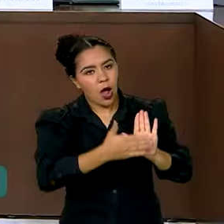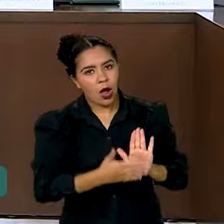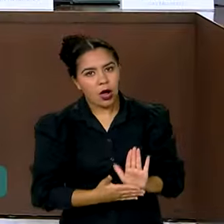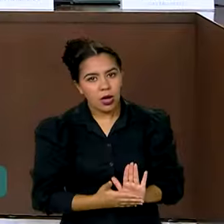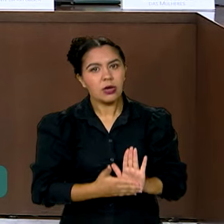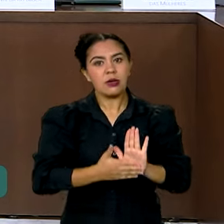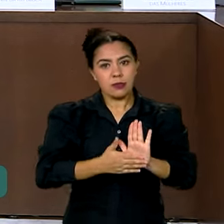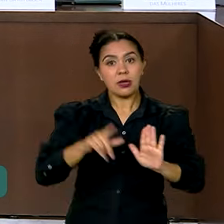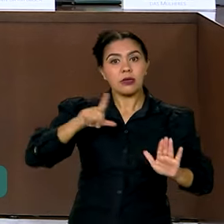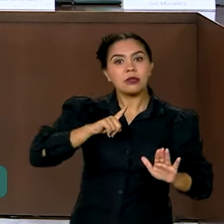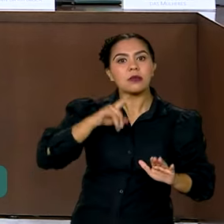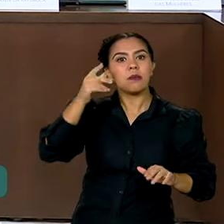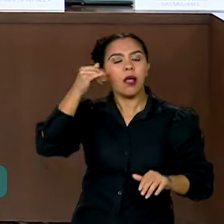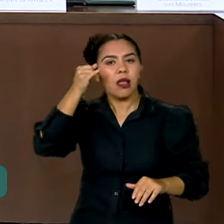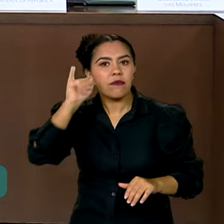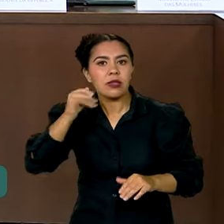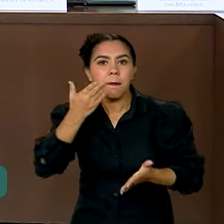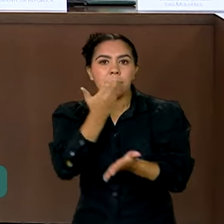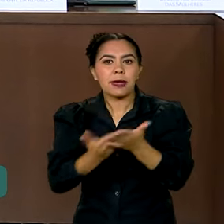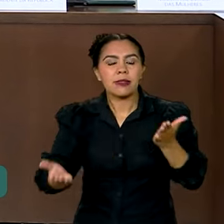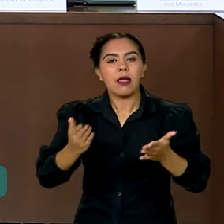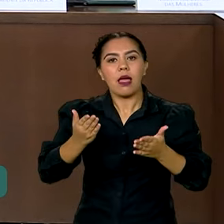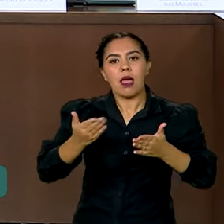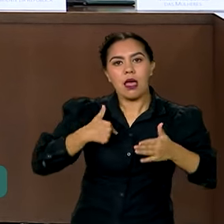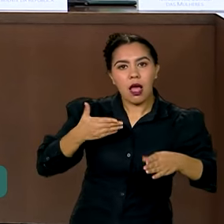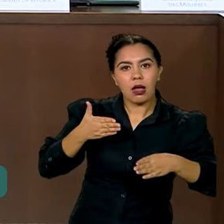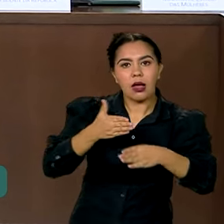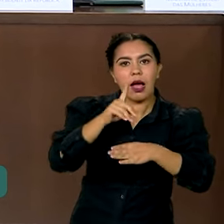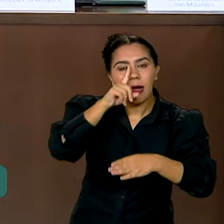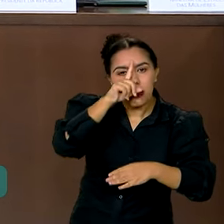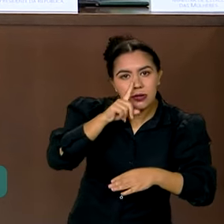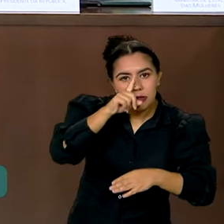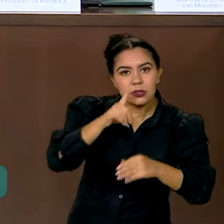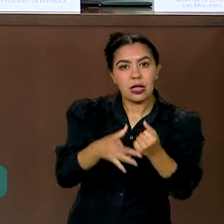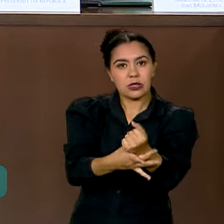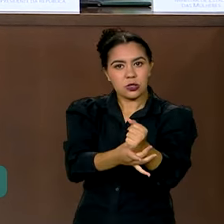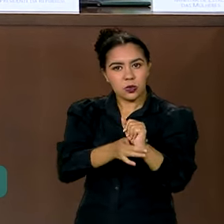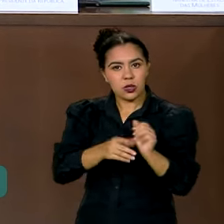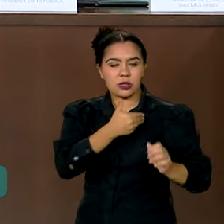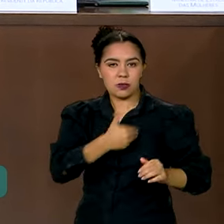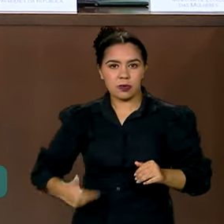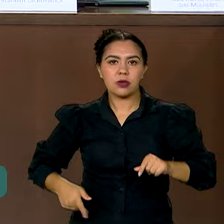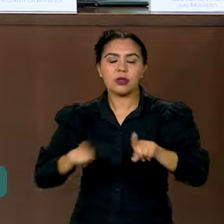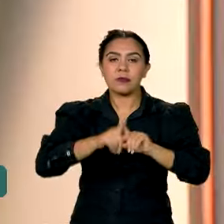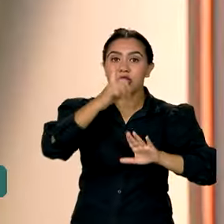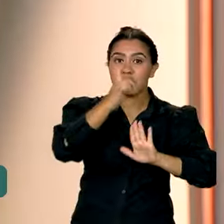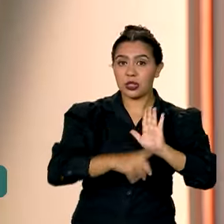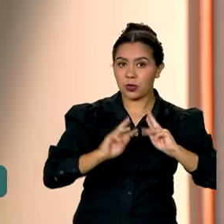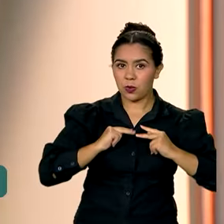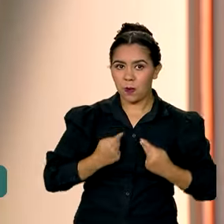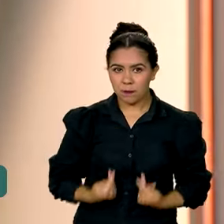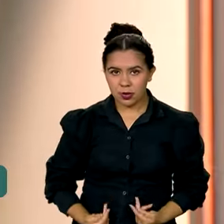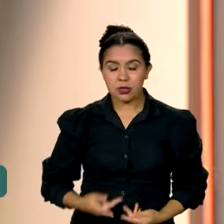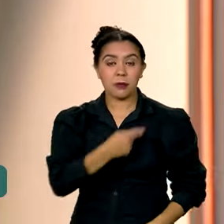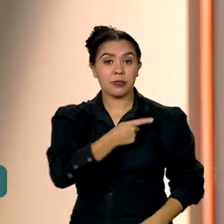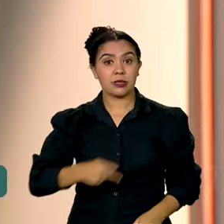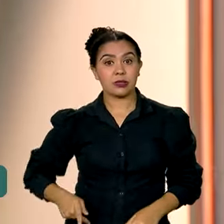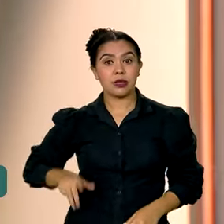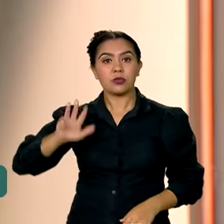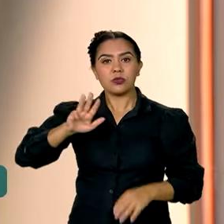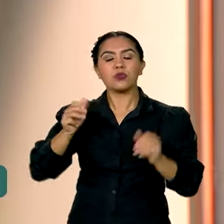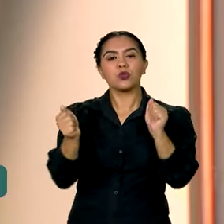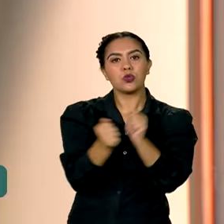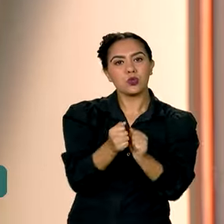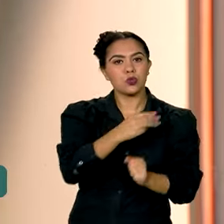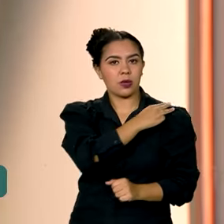perderem o acesso a recursos relacionados à segurança pública e aos direitos humanos. O presidente Lula e a